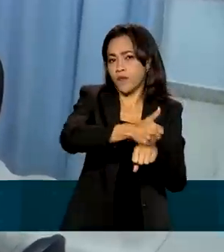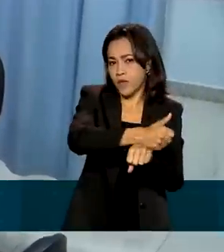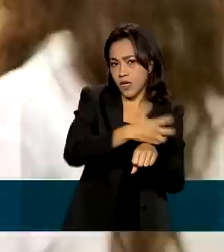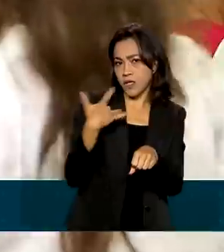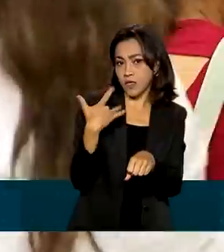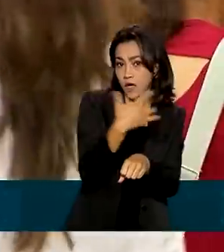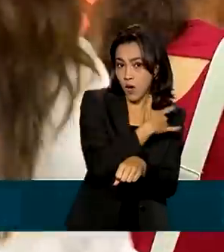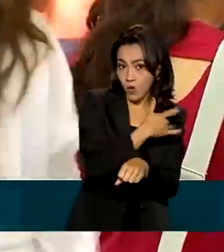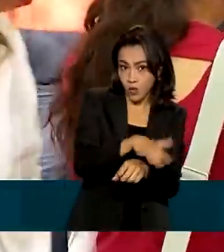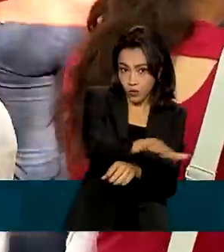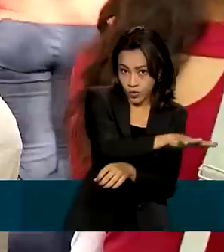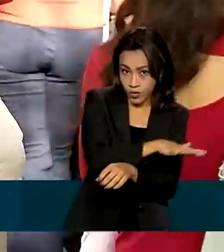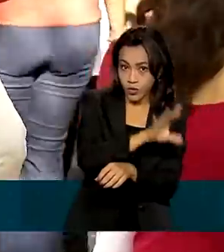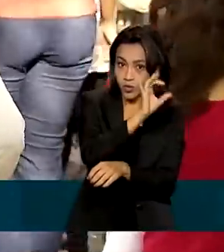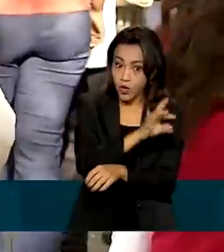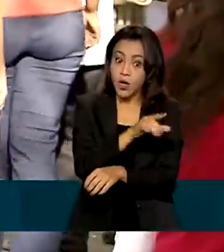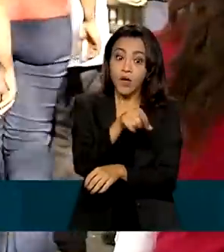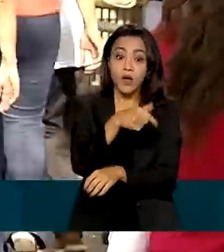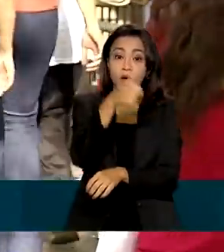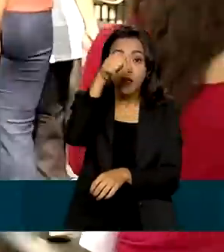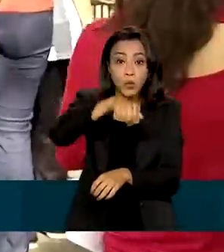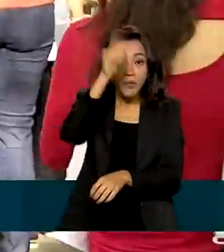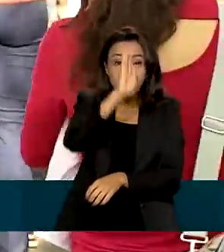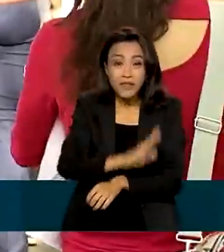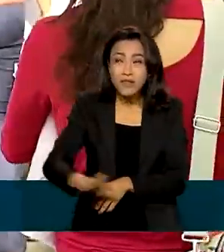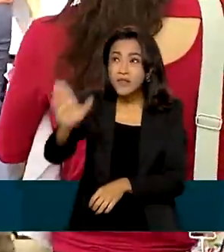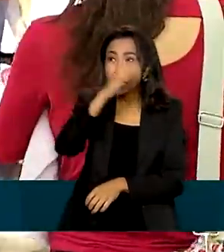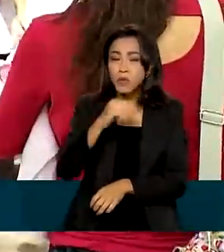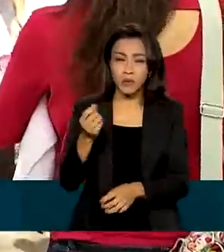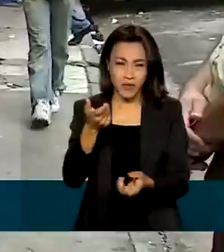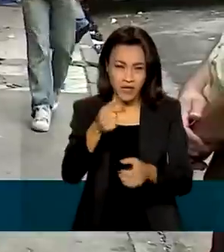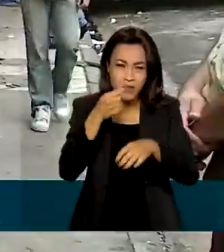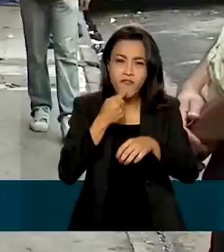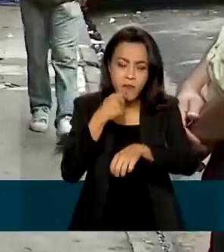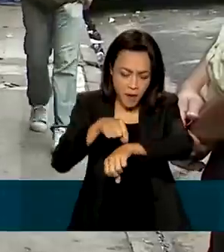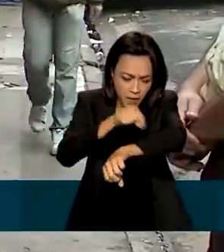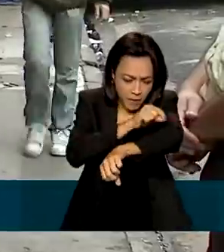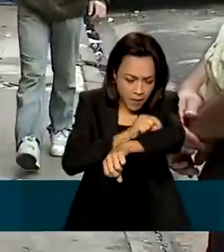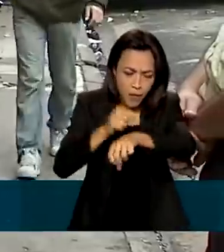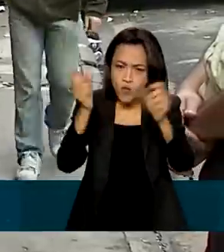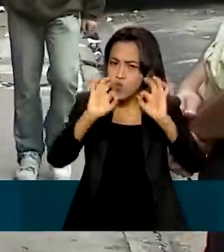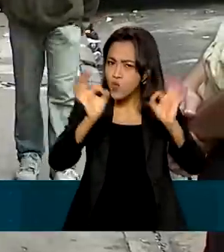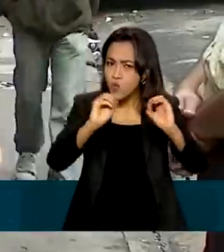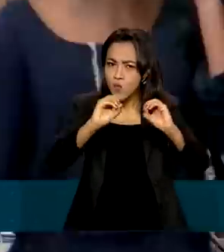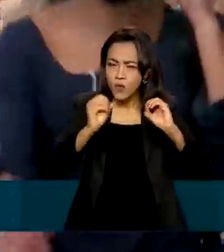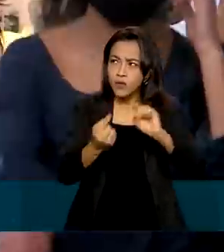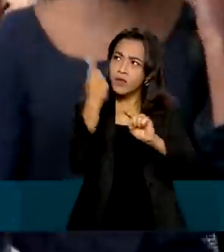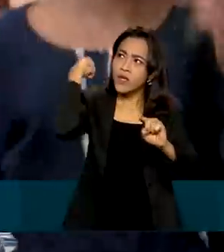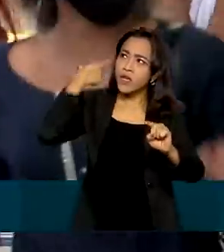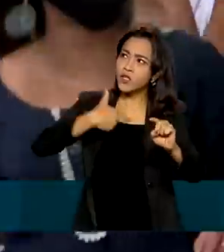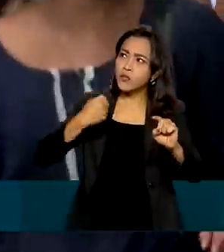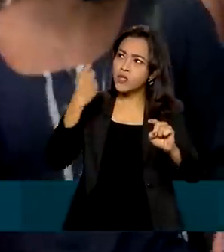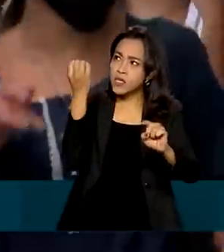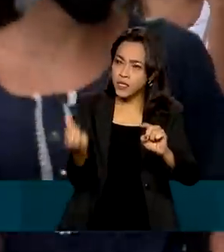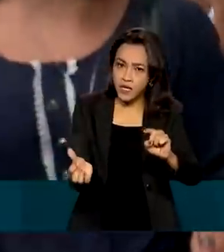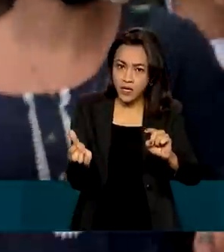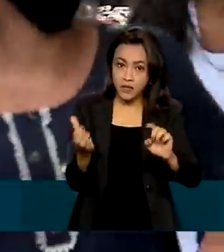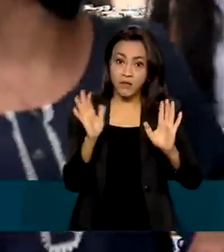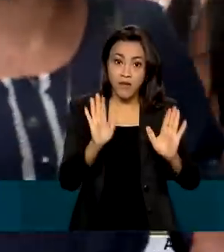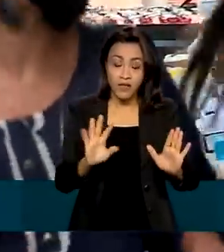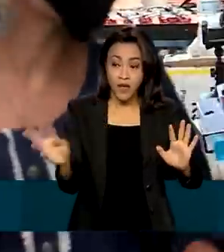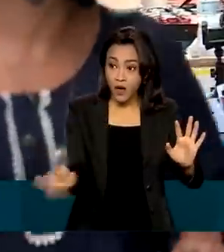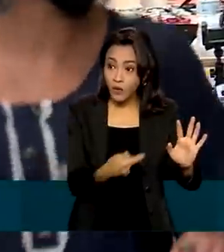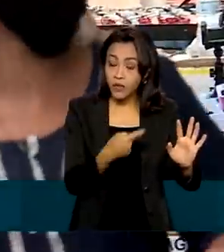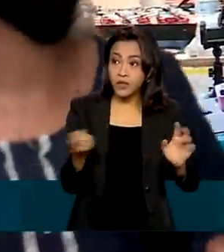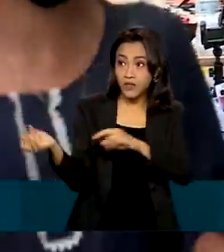saúde. O país estava livre da transmissão do sarampo desde 2016. Mas a combinação de casos